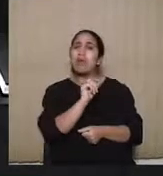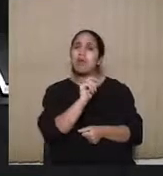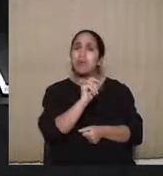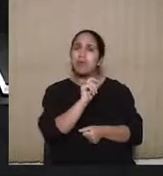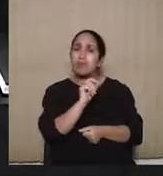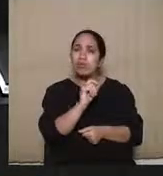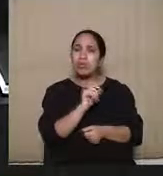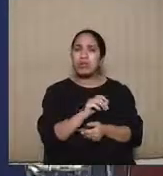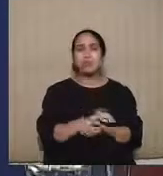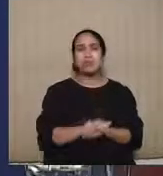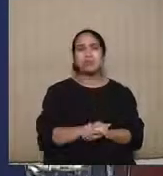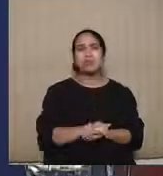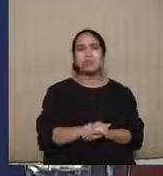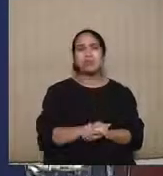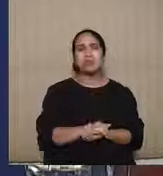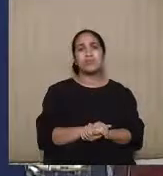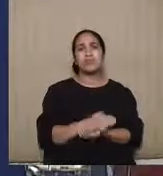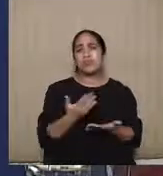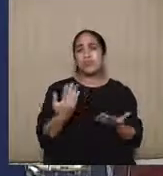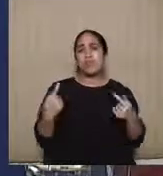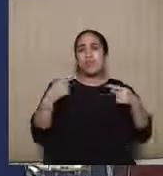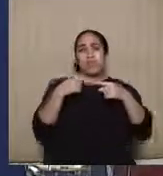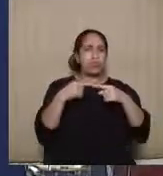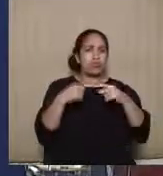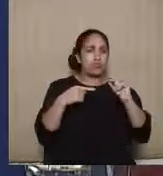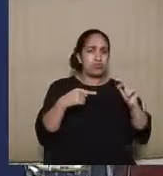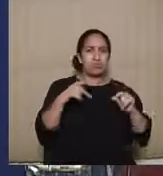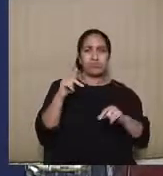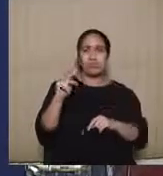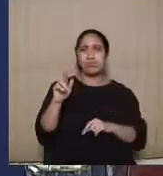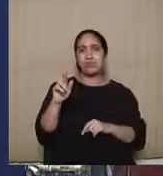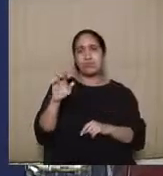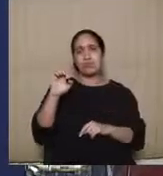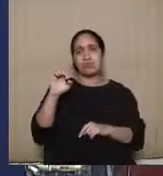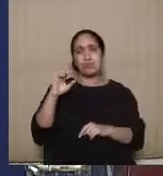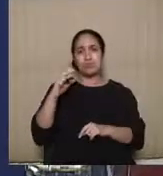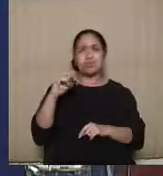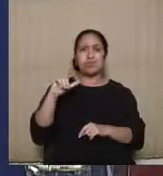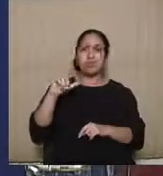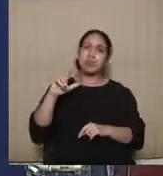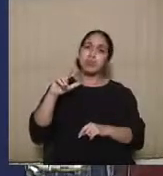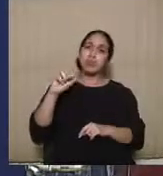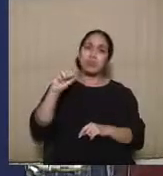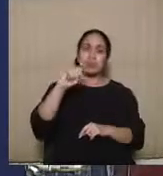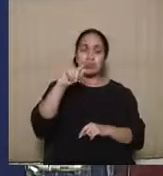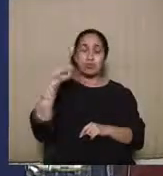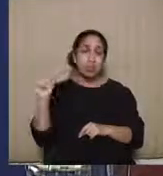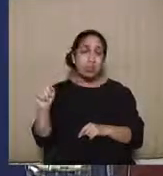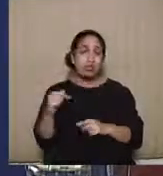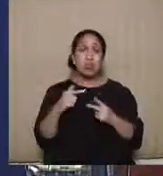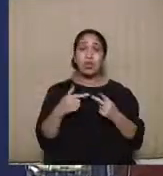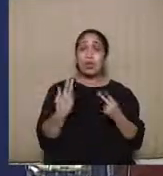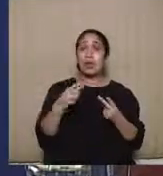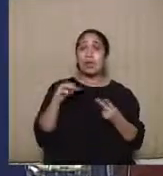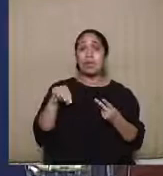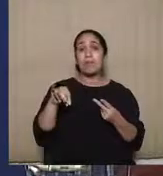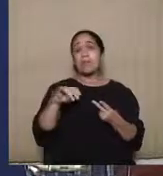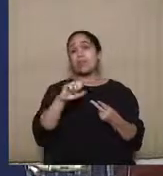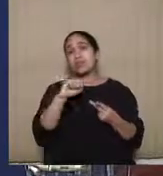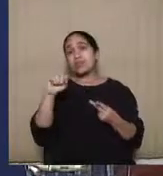onde então a gente teria aquele confronto entre preclusão e a missão institucional da Justiça Eleitoral de